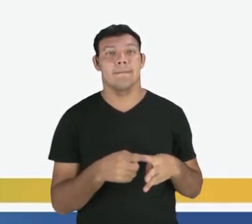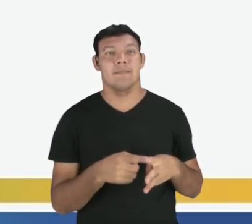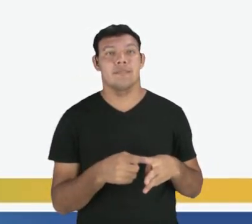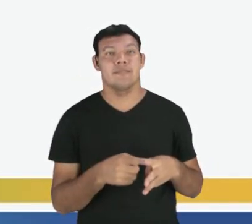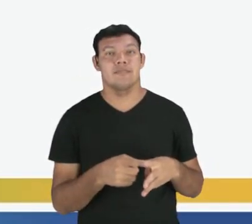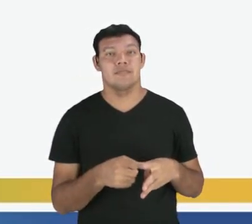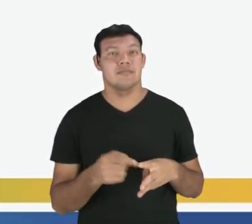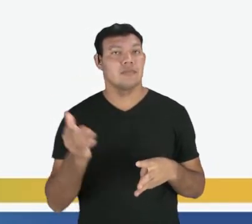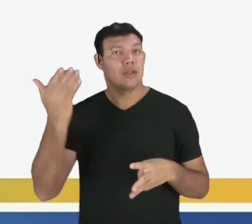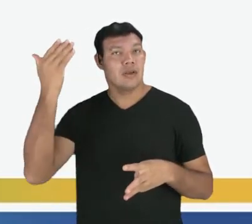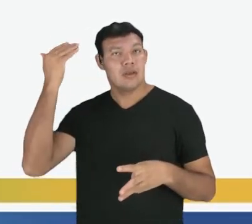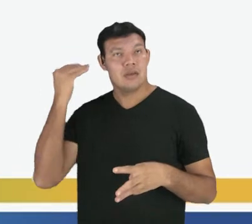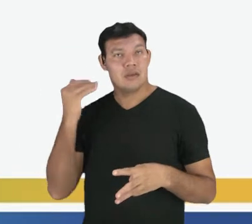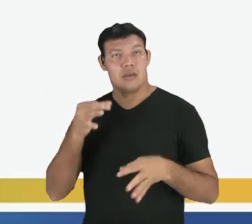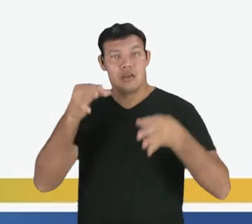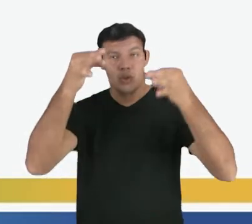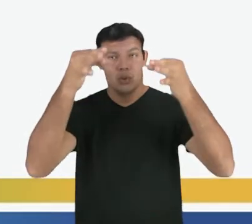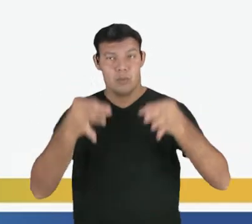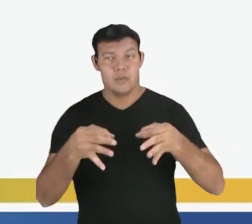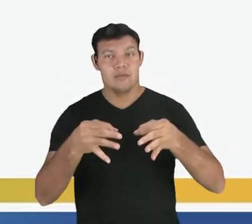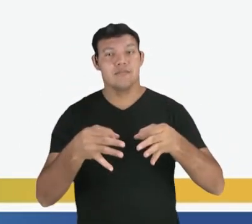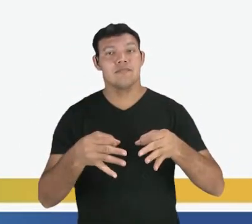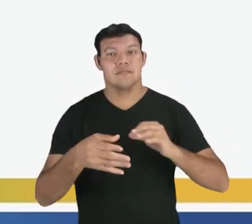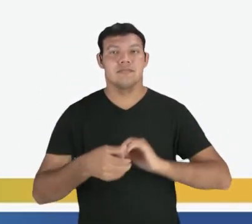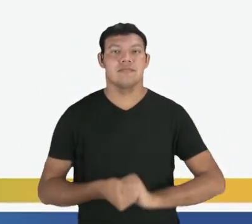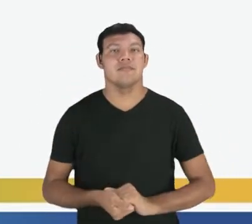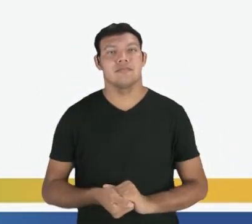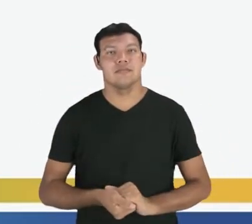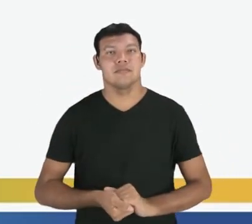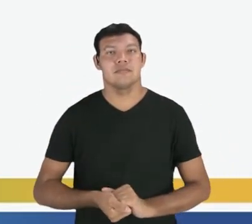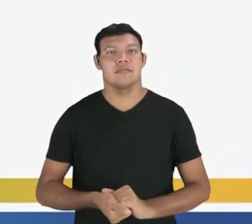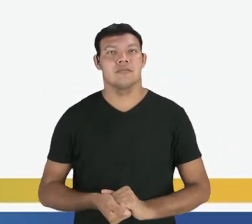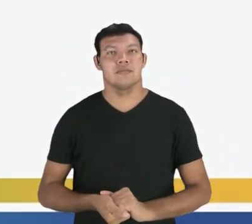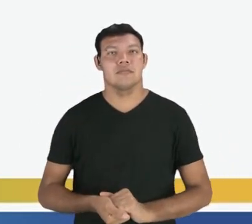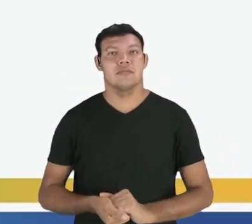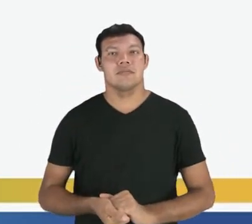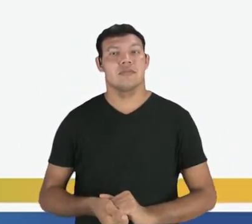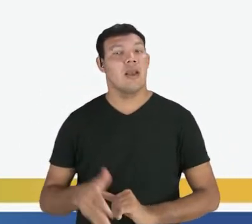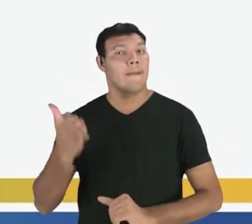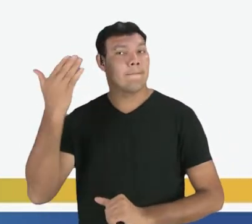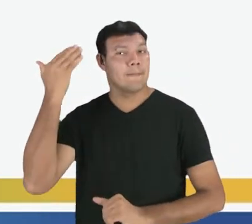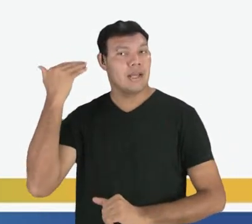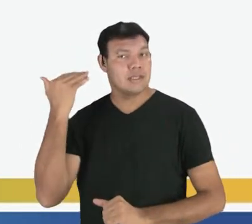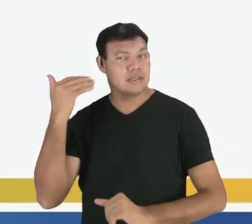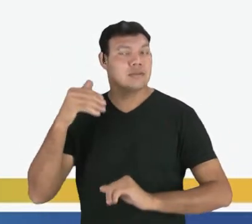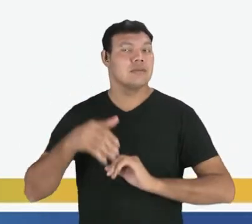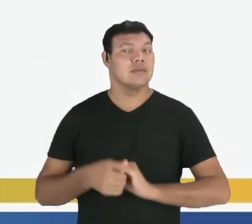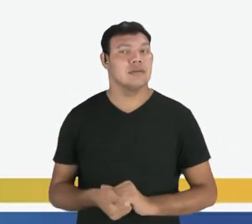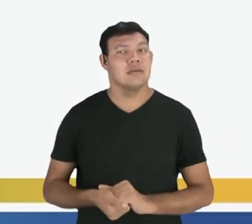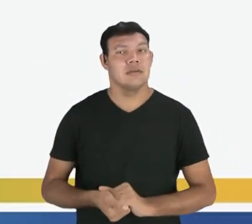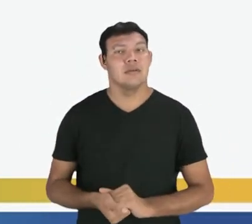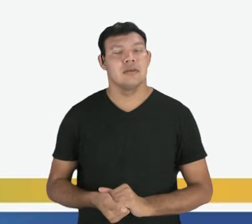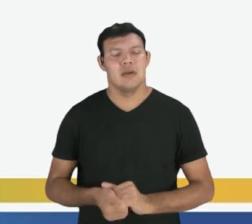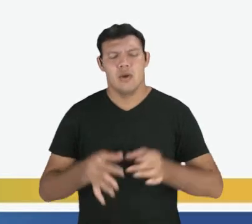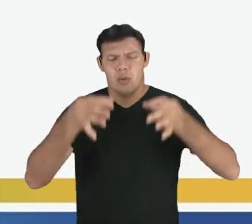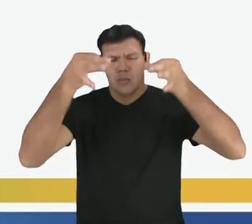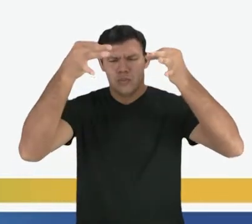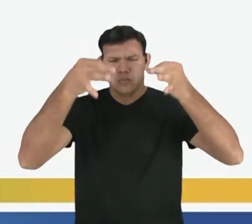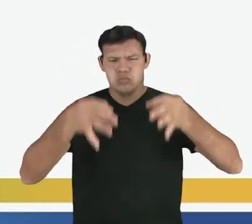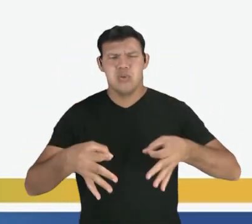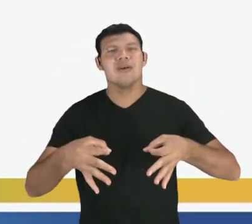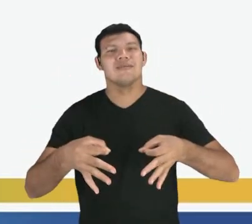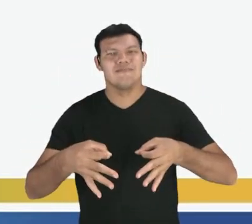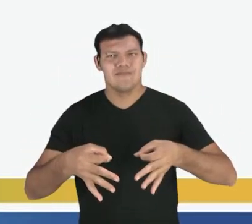vocês. Pretérito perfeito do indicativo. Pretérito é passado. Pretérito perfeito,